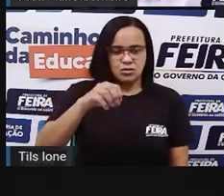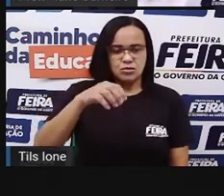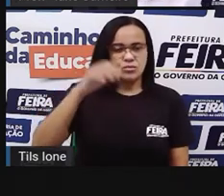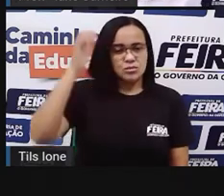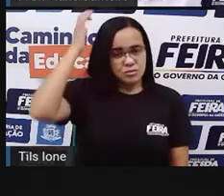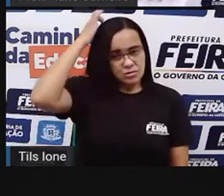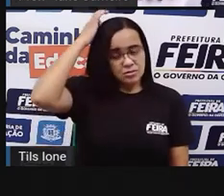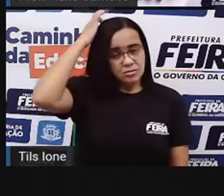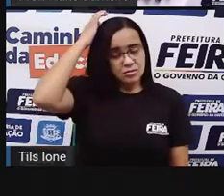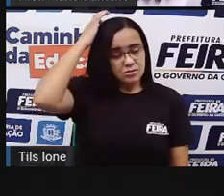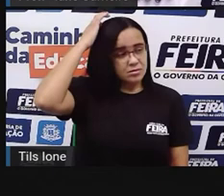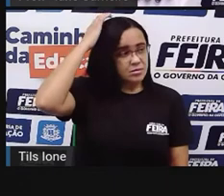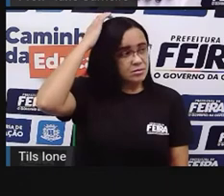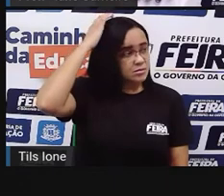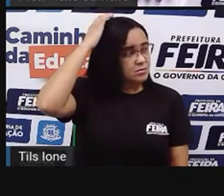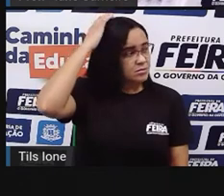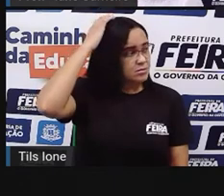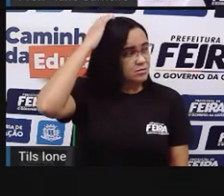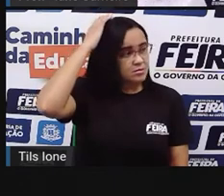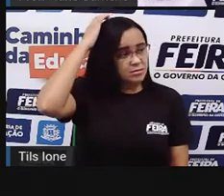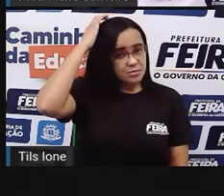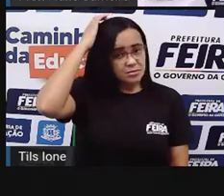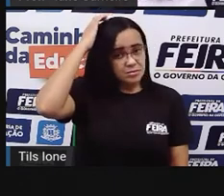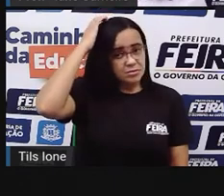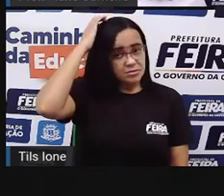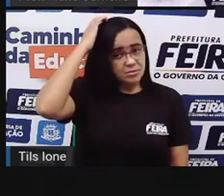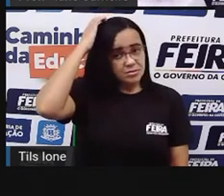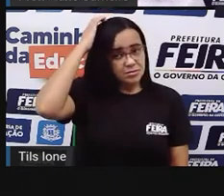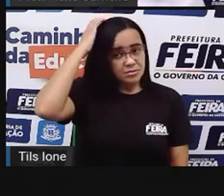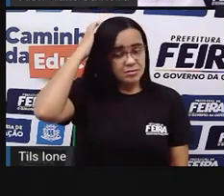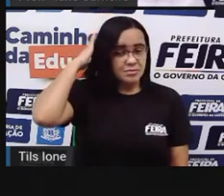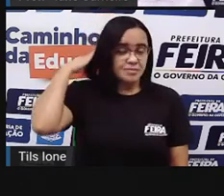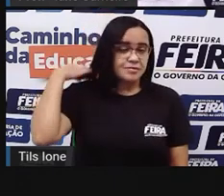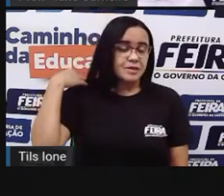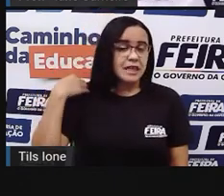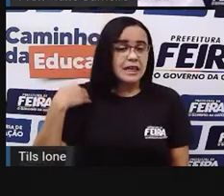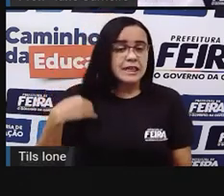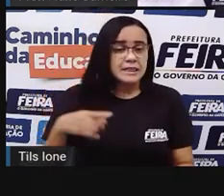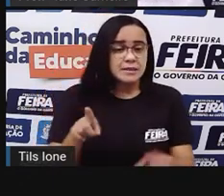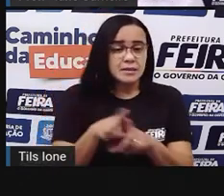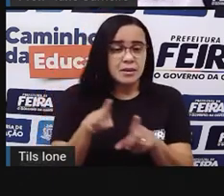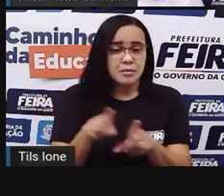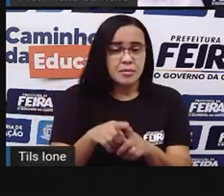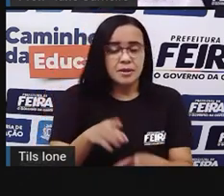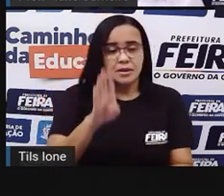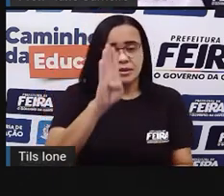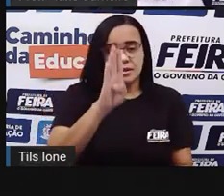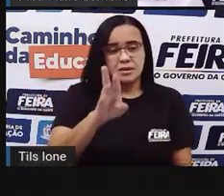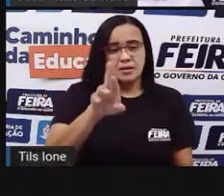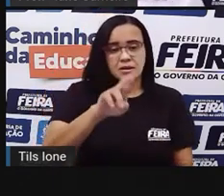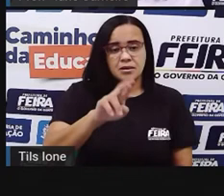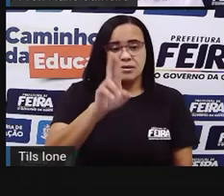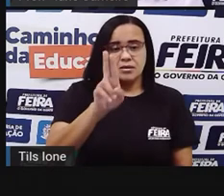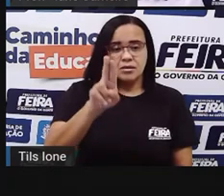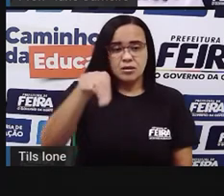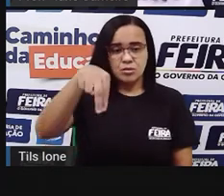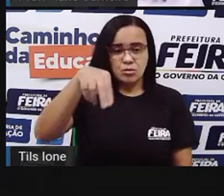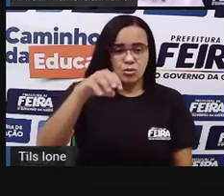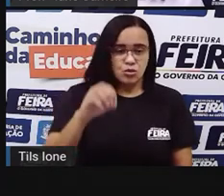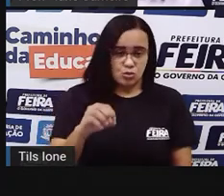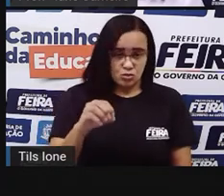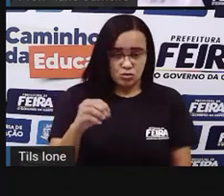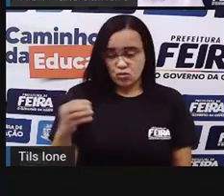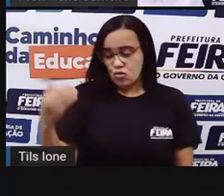Luciano. Então, a gente já arriscou isso aqui também, ó. Bruno está à direita de Rafael. Ó, direita.